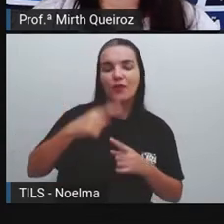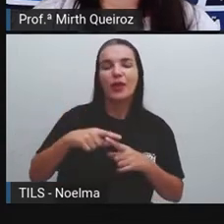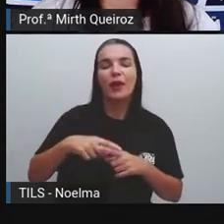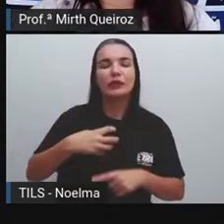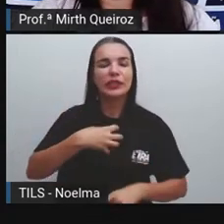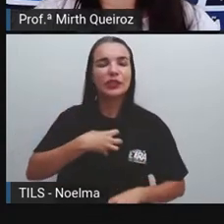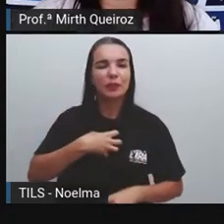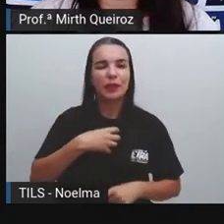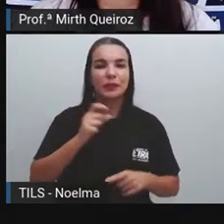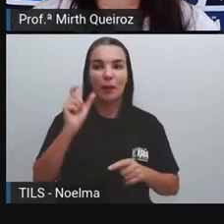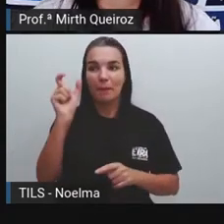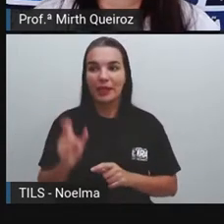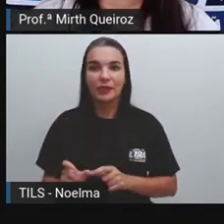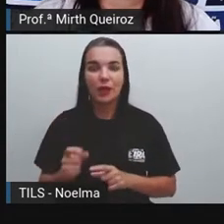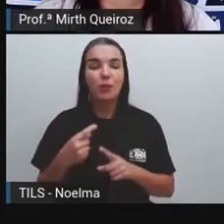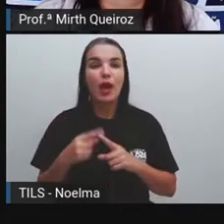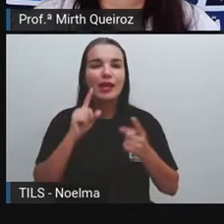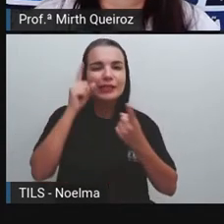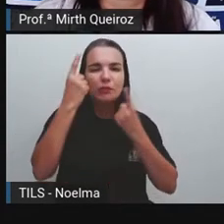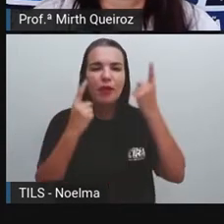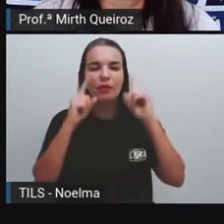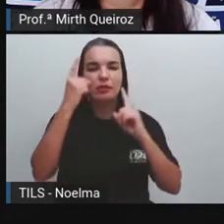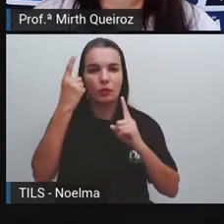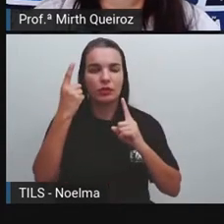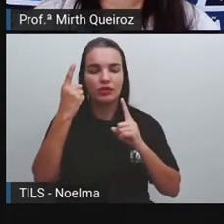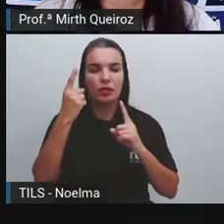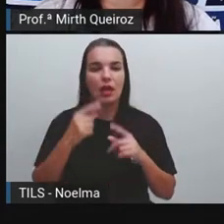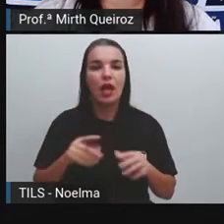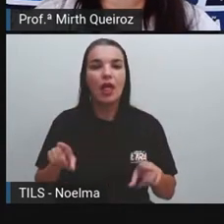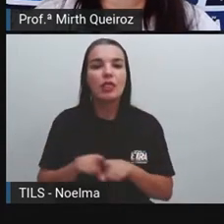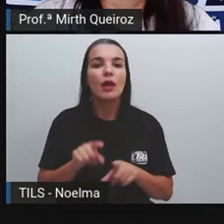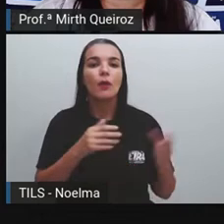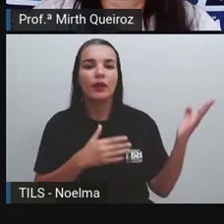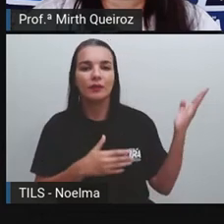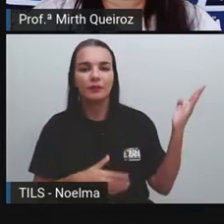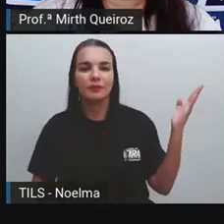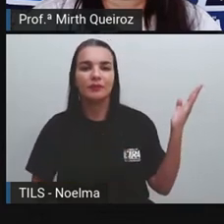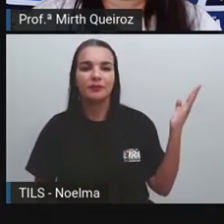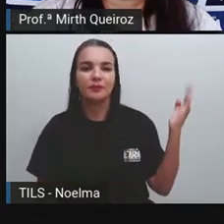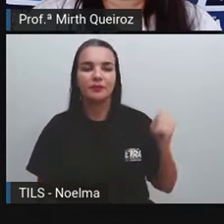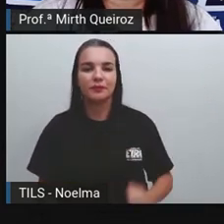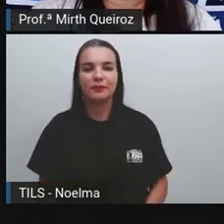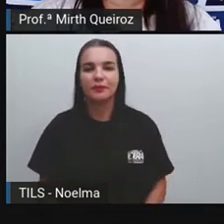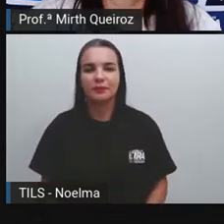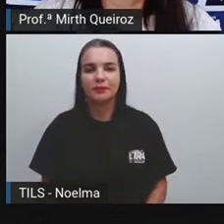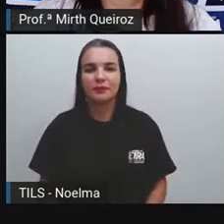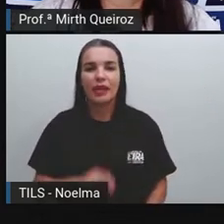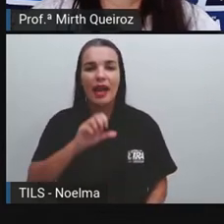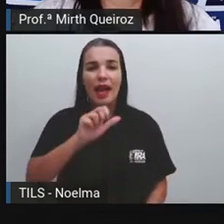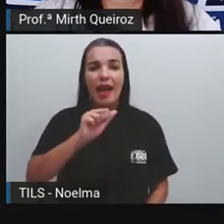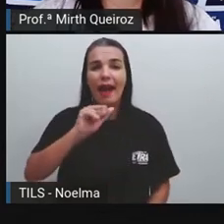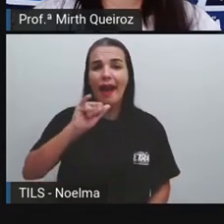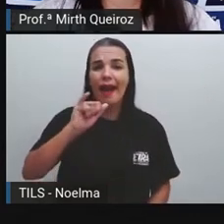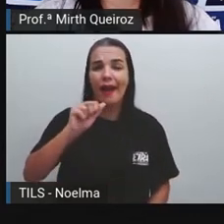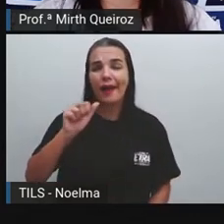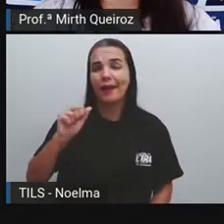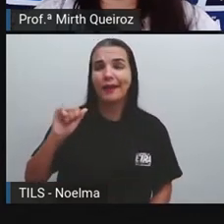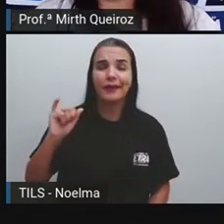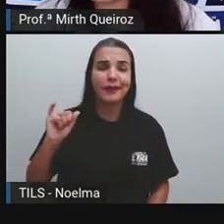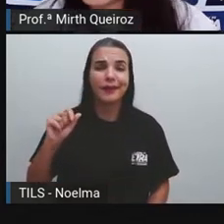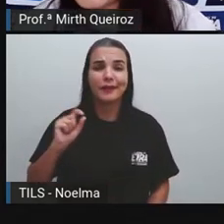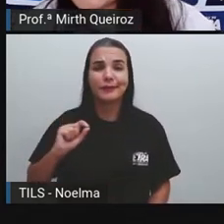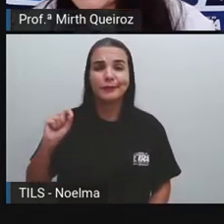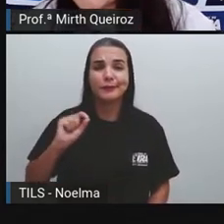personagens a partir das suas expressões. E aqui nós temos... Ai, ai, que patilda!